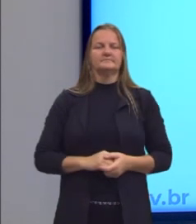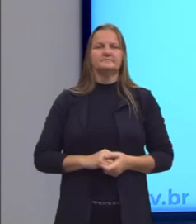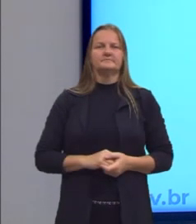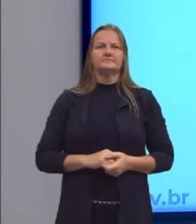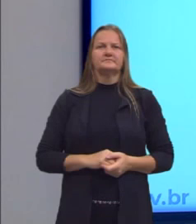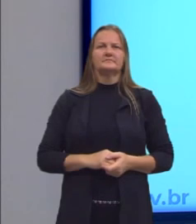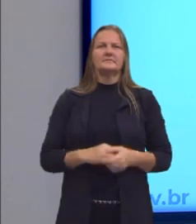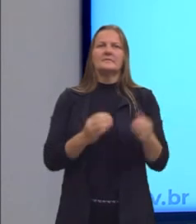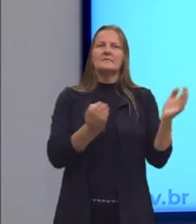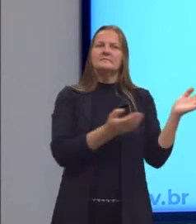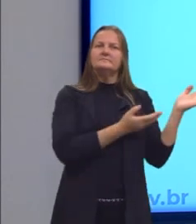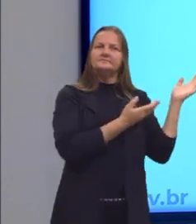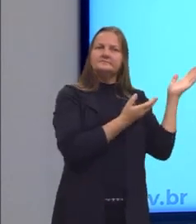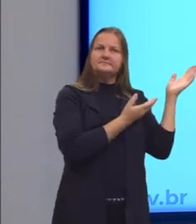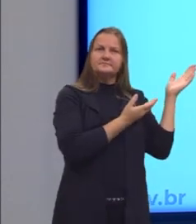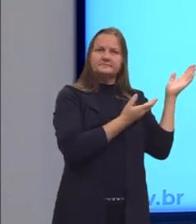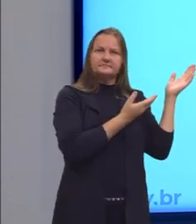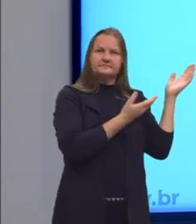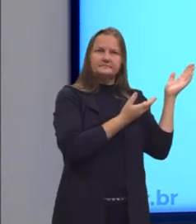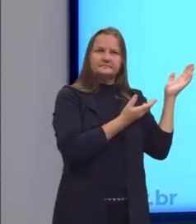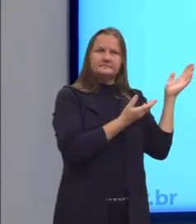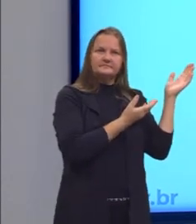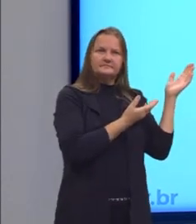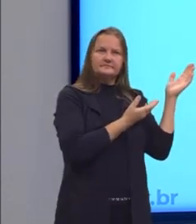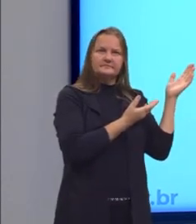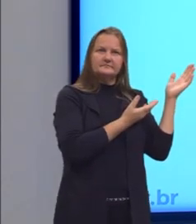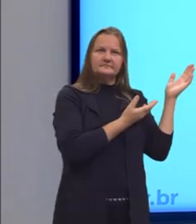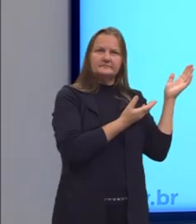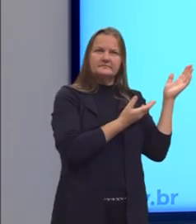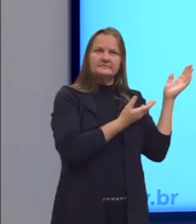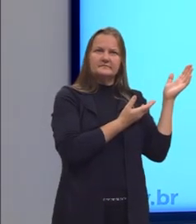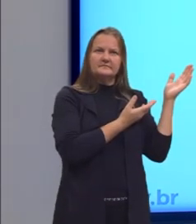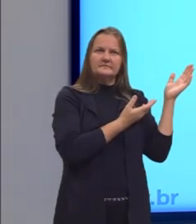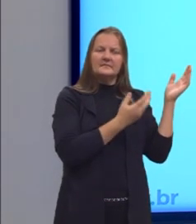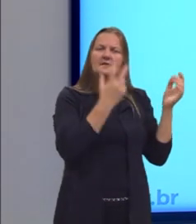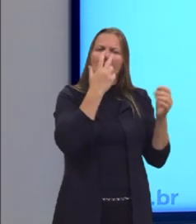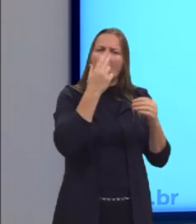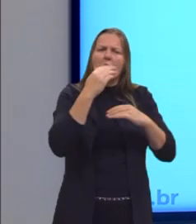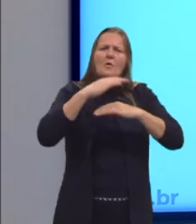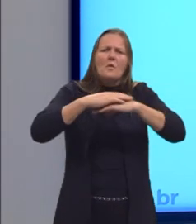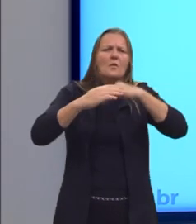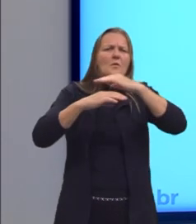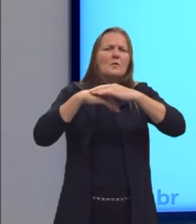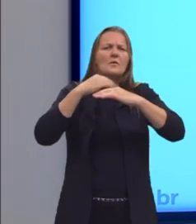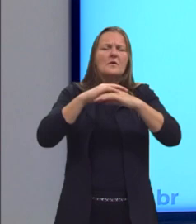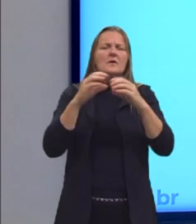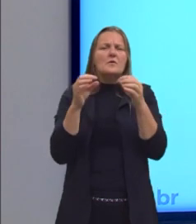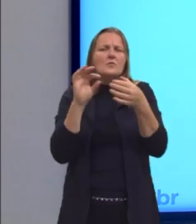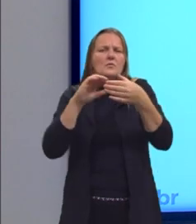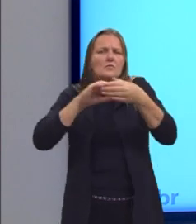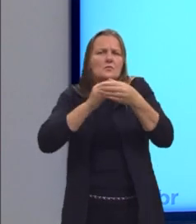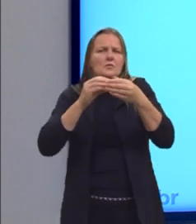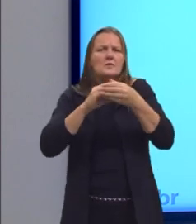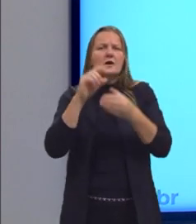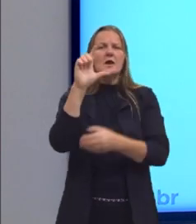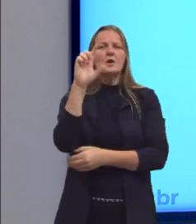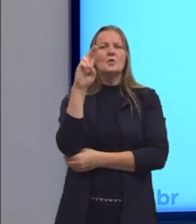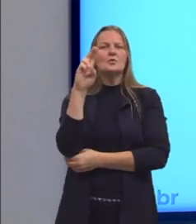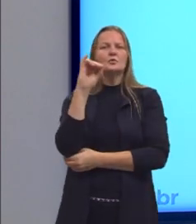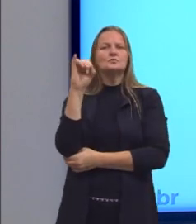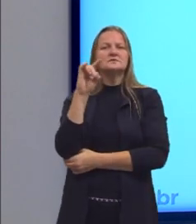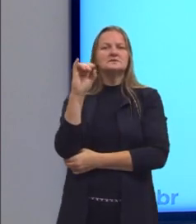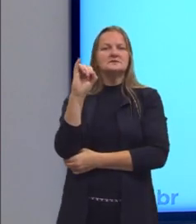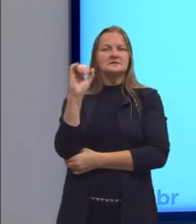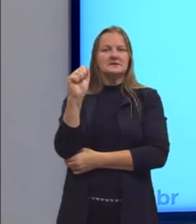E aqui a gente tem uma reconstrução do crânio da Luzia. A gente vê